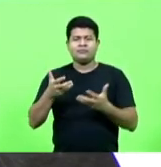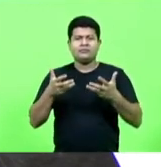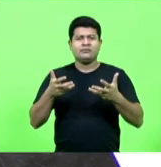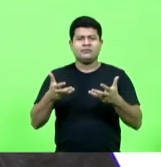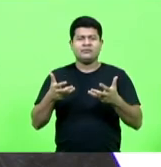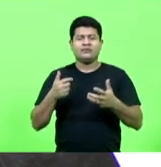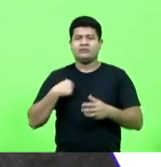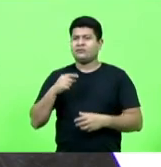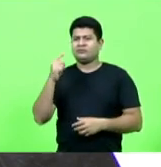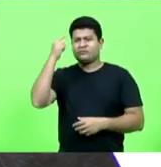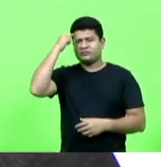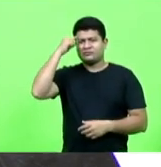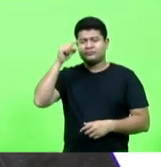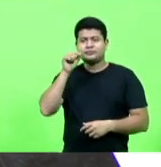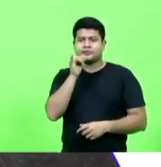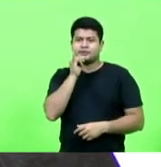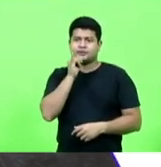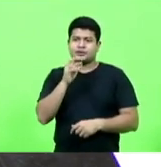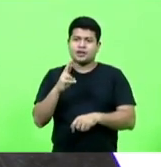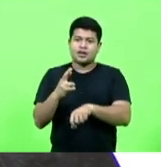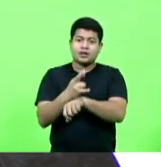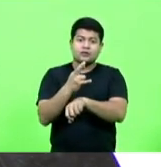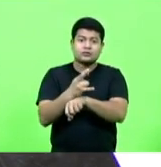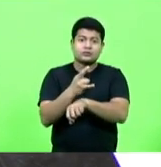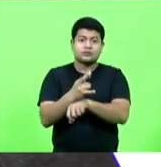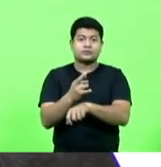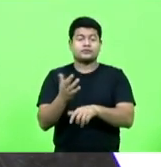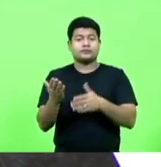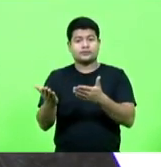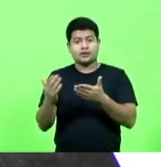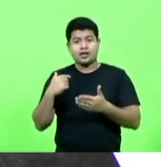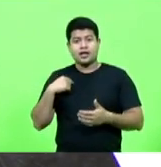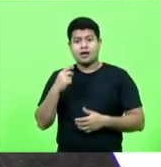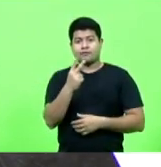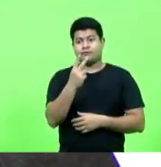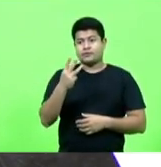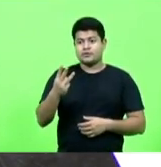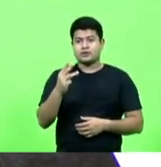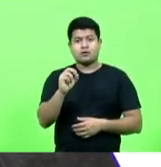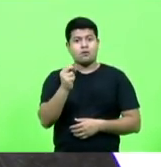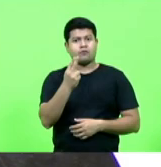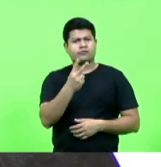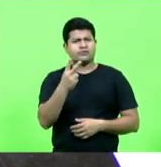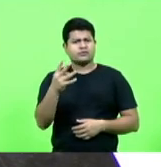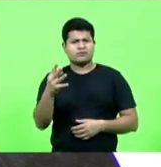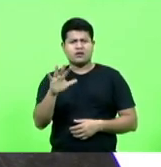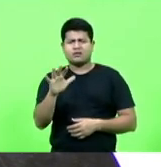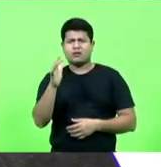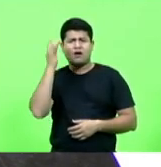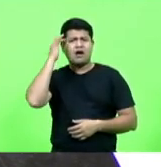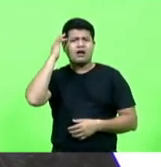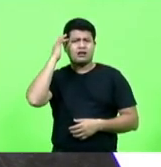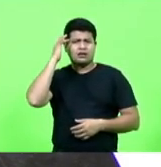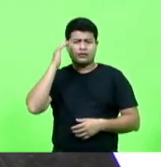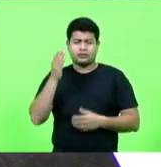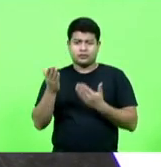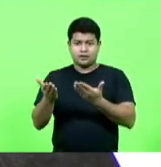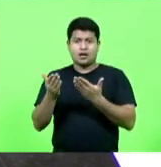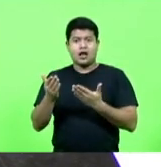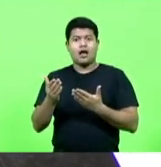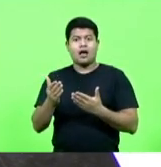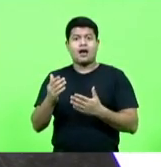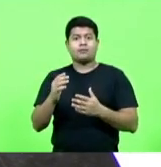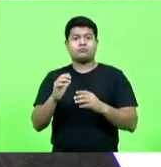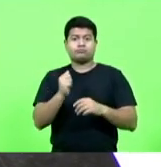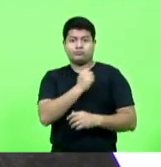ali de Rio do Sul. A região ali recebeu 23 ou 24 policiais e a cidade de Rio do Sul, o deputado